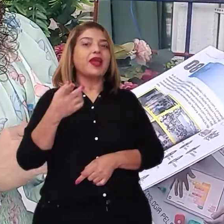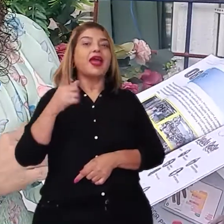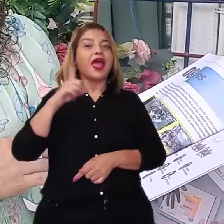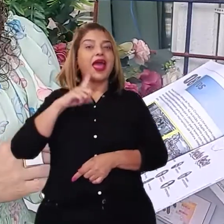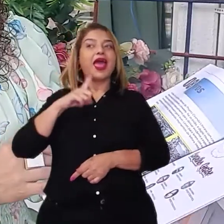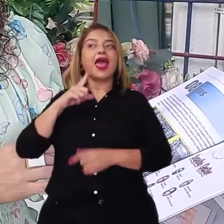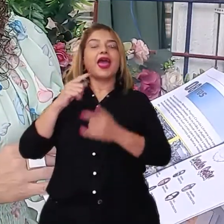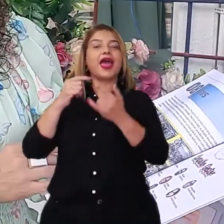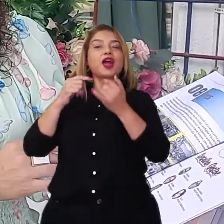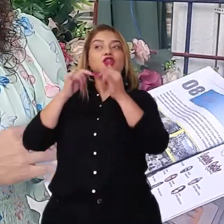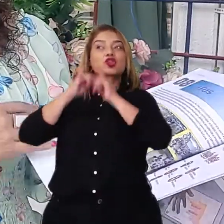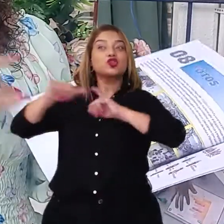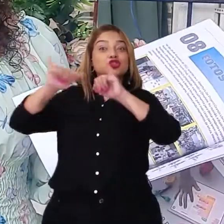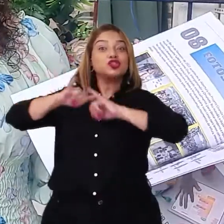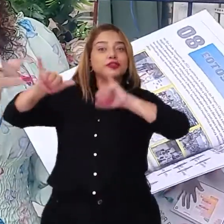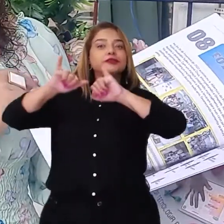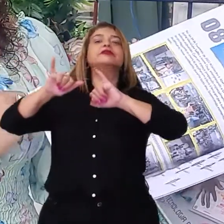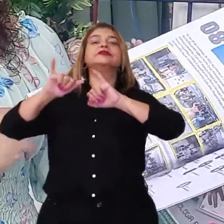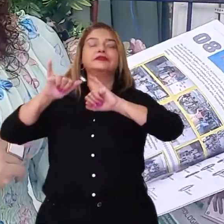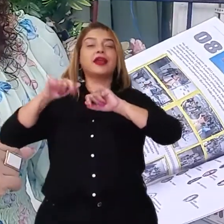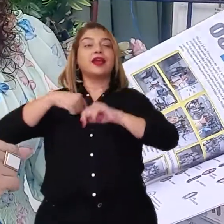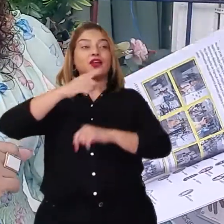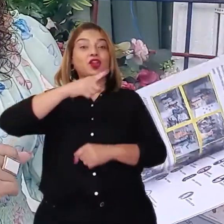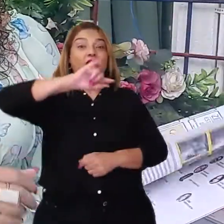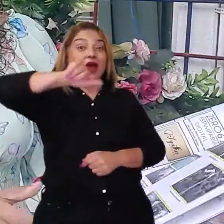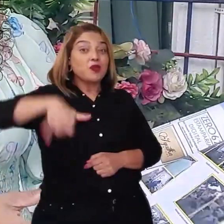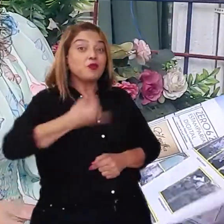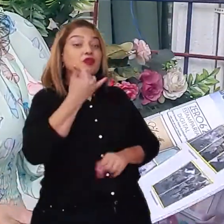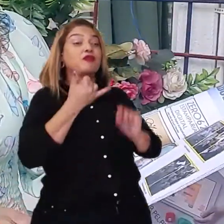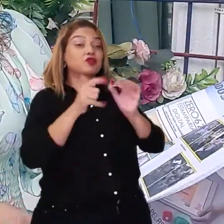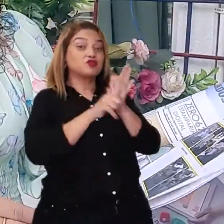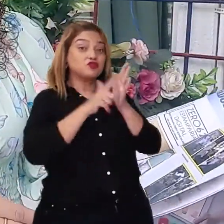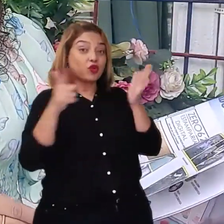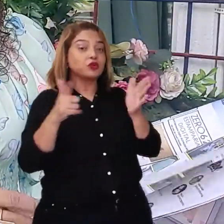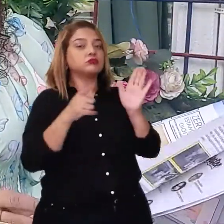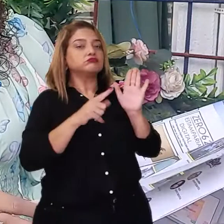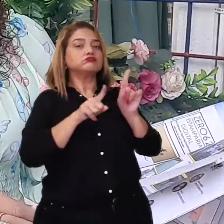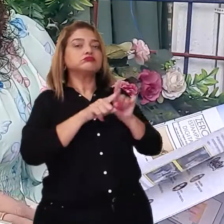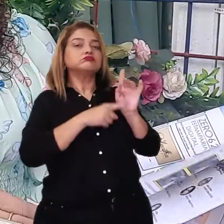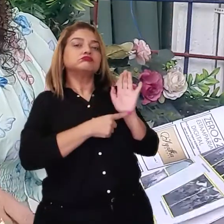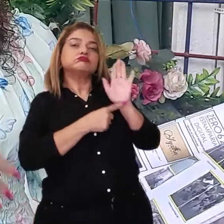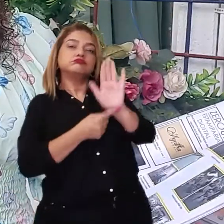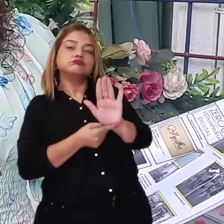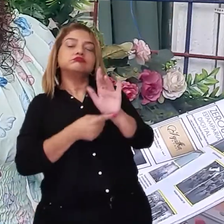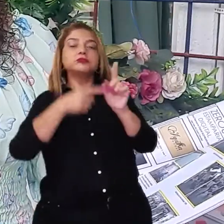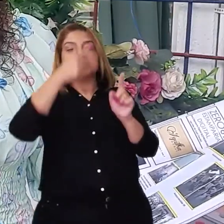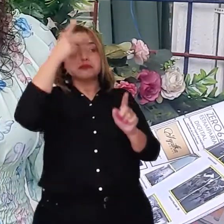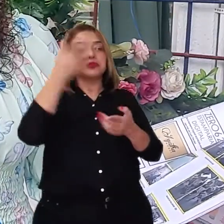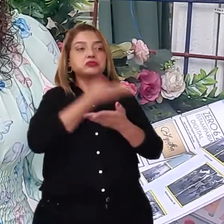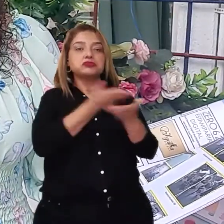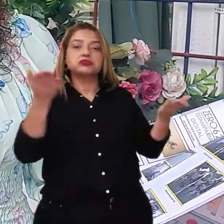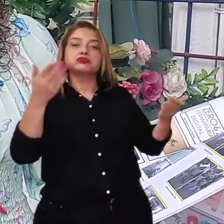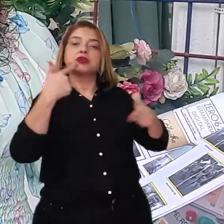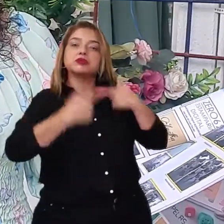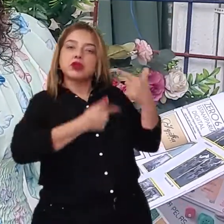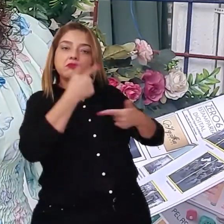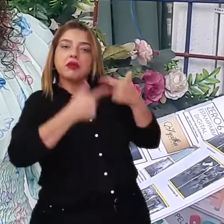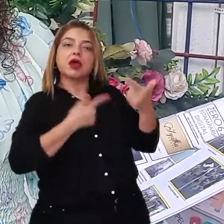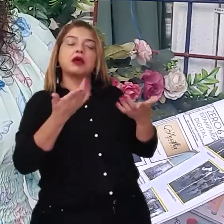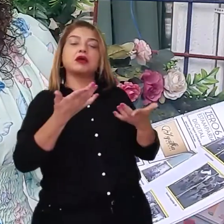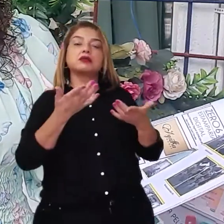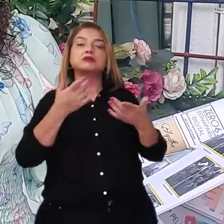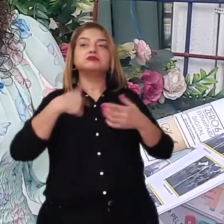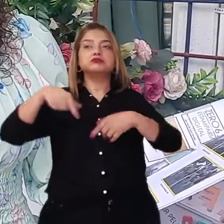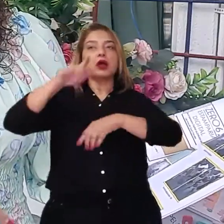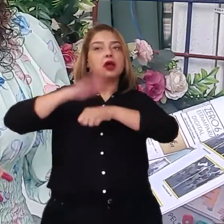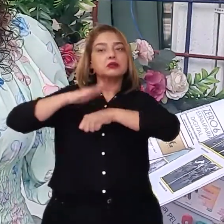notícias. E nós aproveitamos também o jornal para apresentar os nossos servidores, os nossos